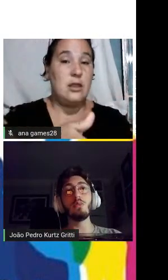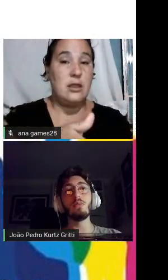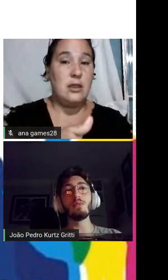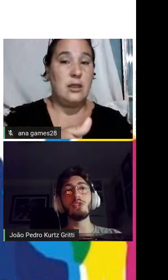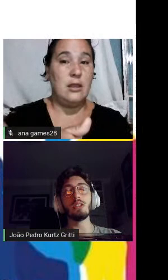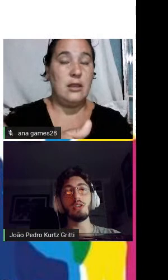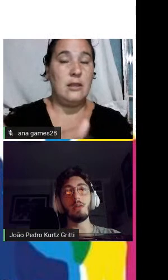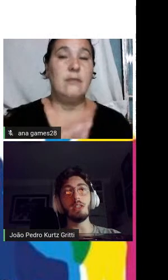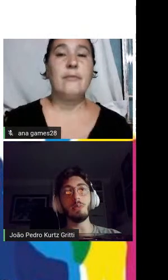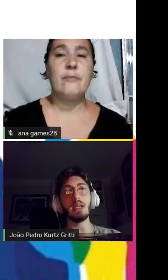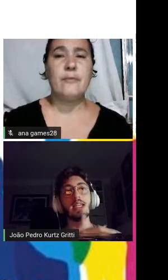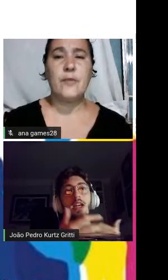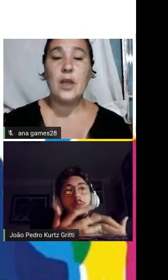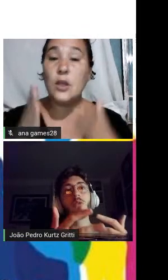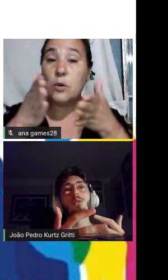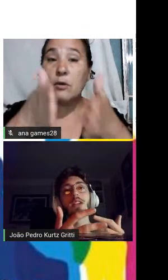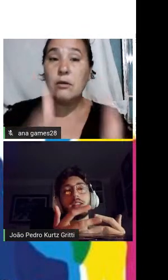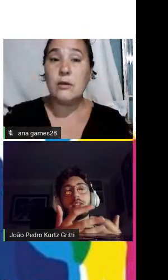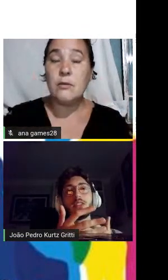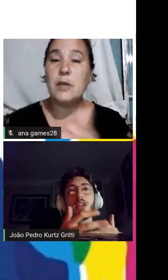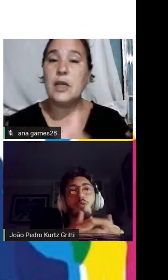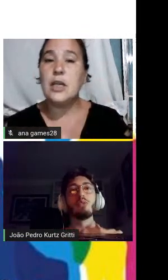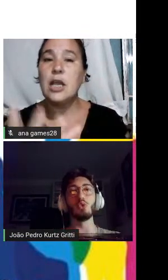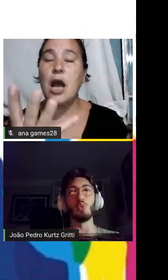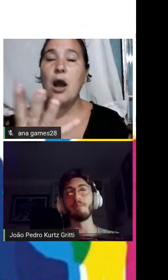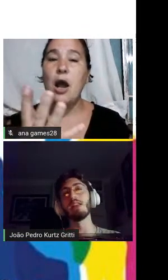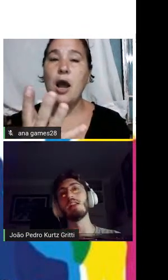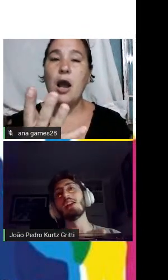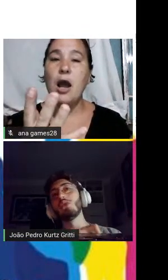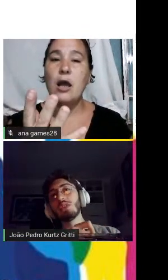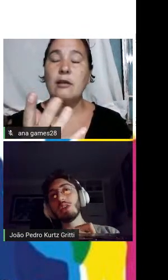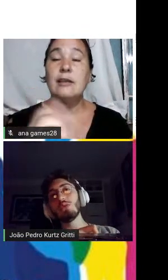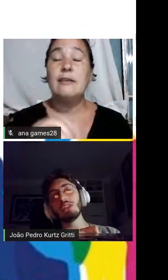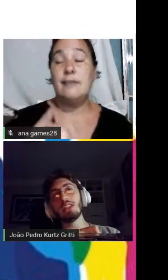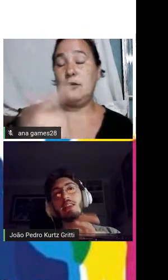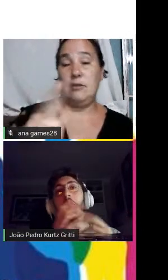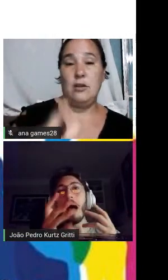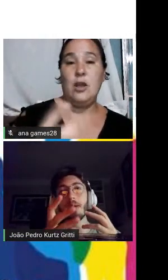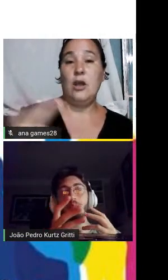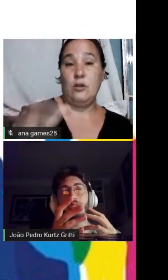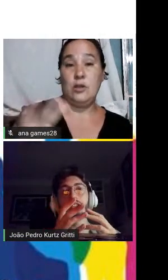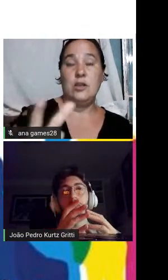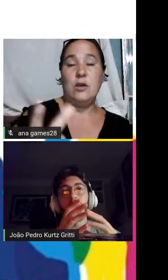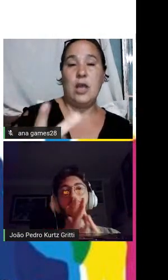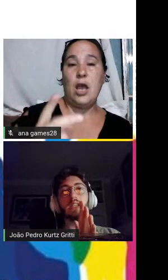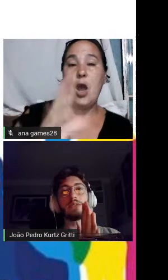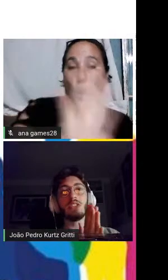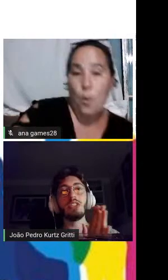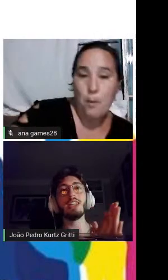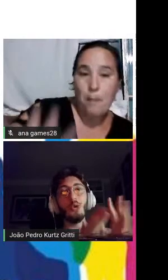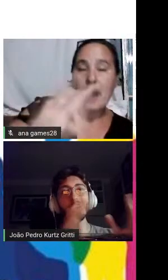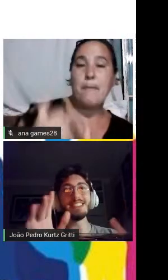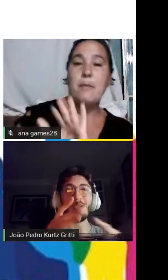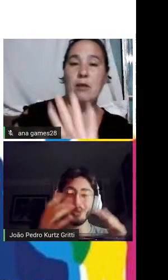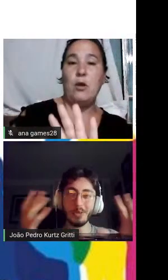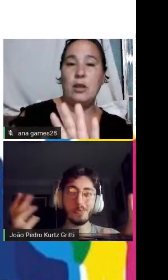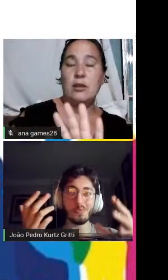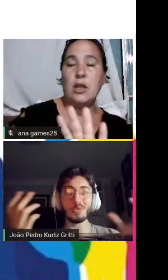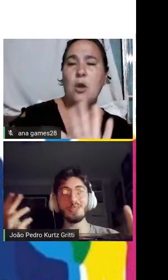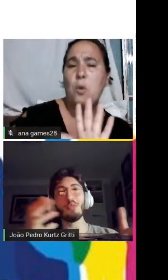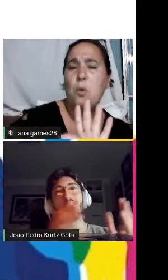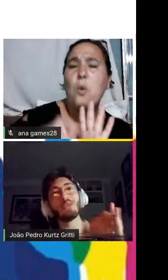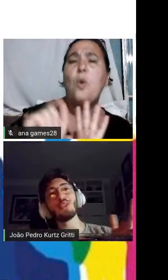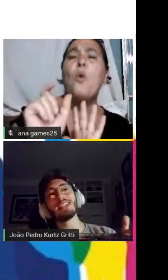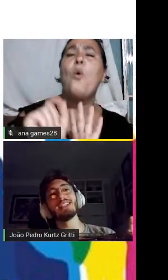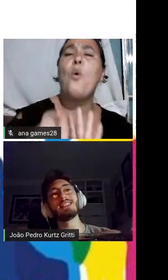e um direcionamento para ele criar uma conta caso ele já não possua no segundo a gente tem o mapa que já mostra os indicadores de